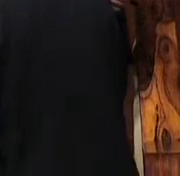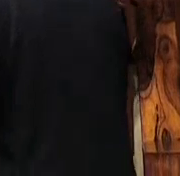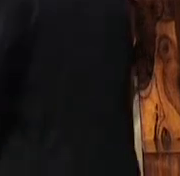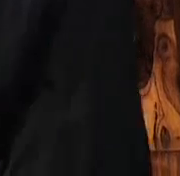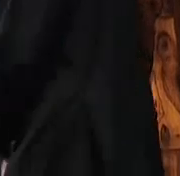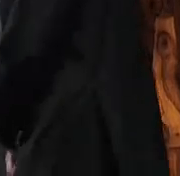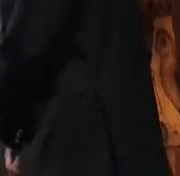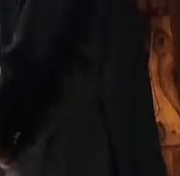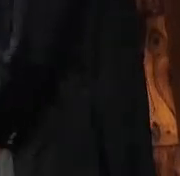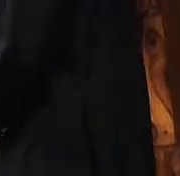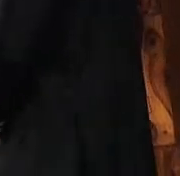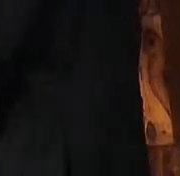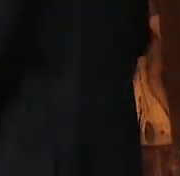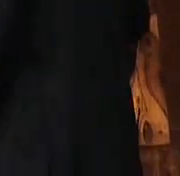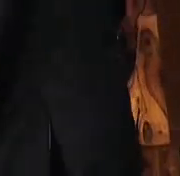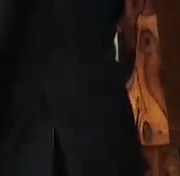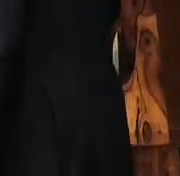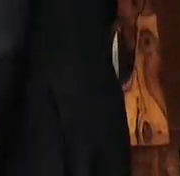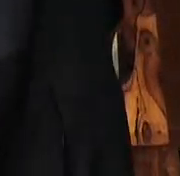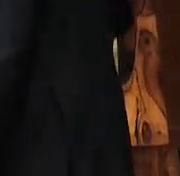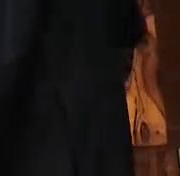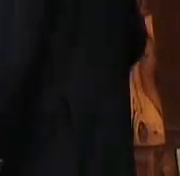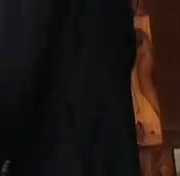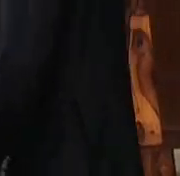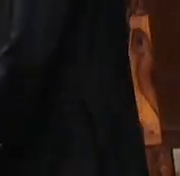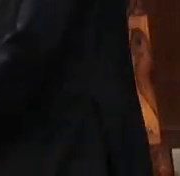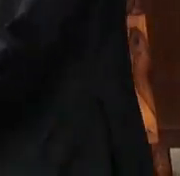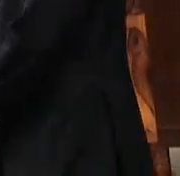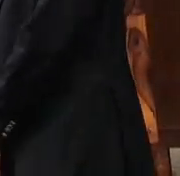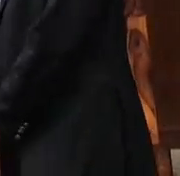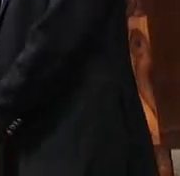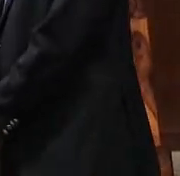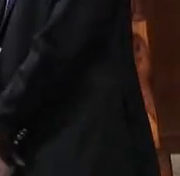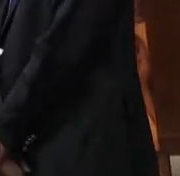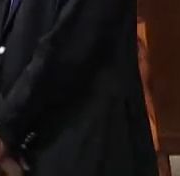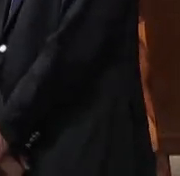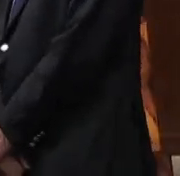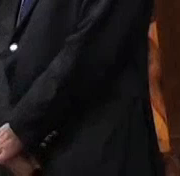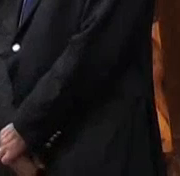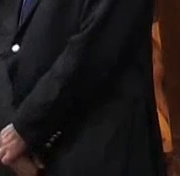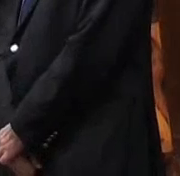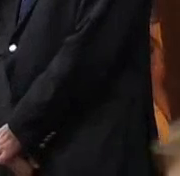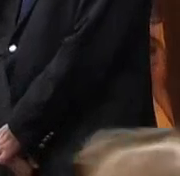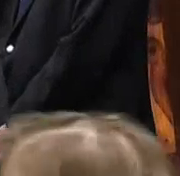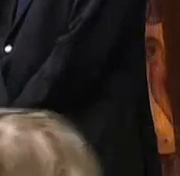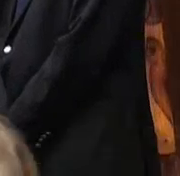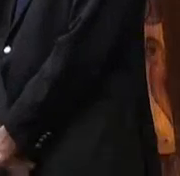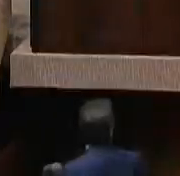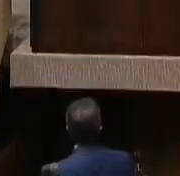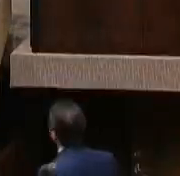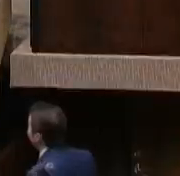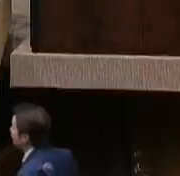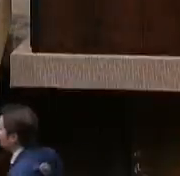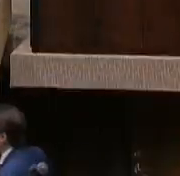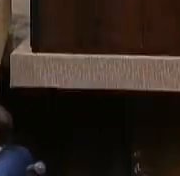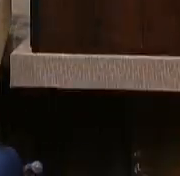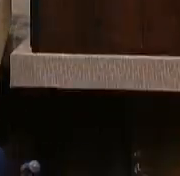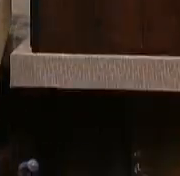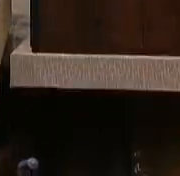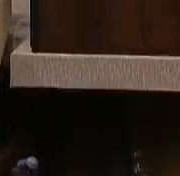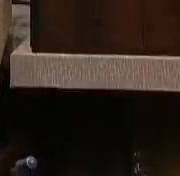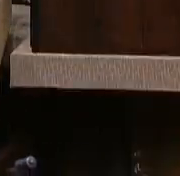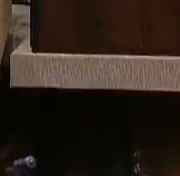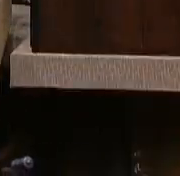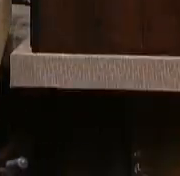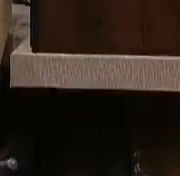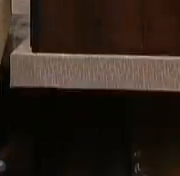o presidente do Sindicato dos Engenheiros do Rio Grande do Sul, presidente Tadeu